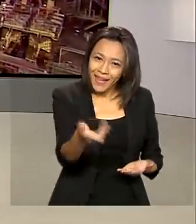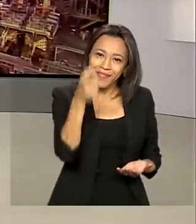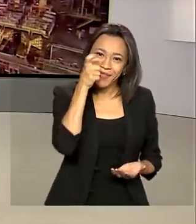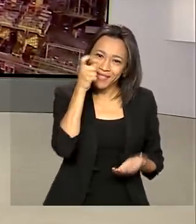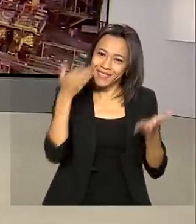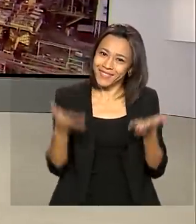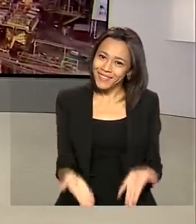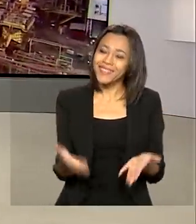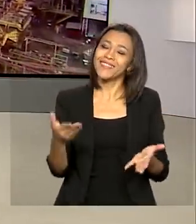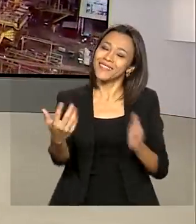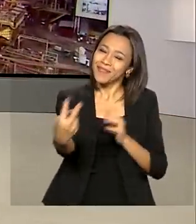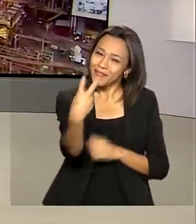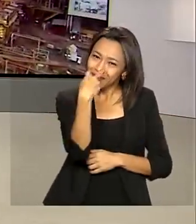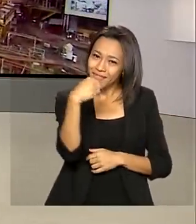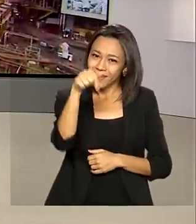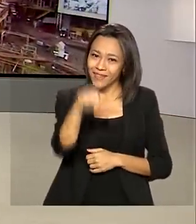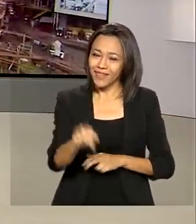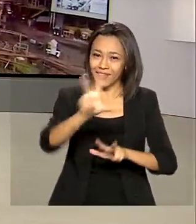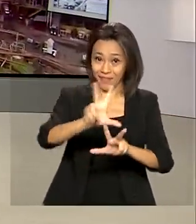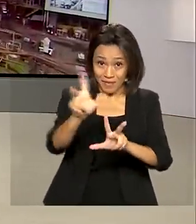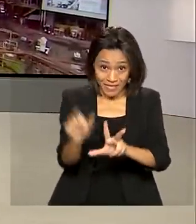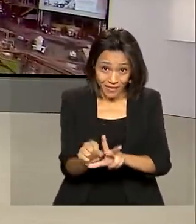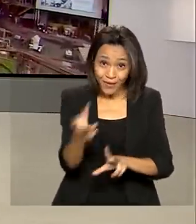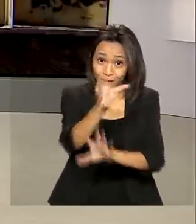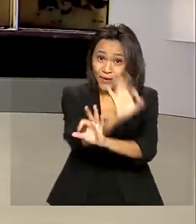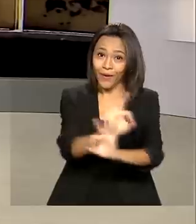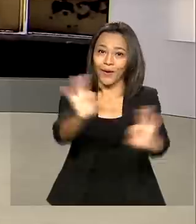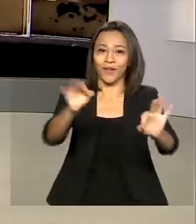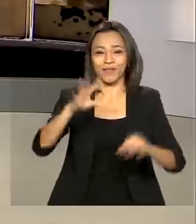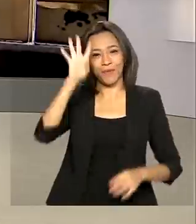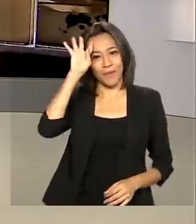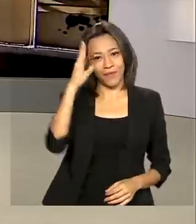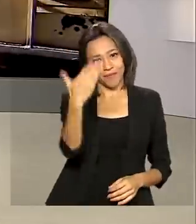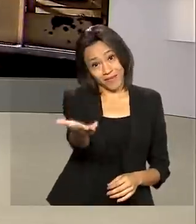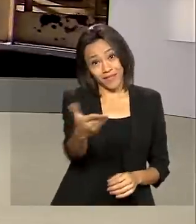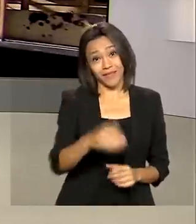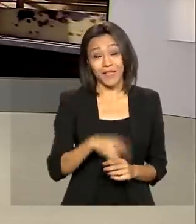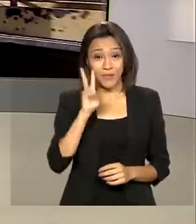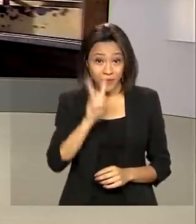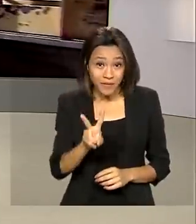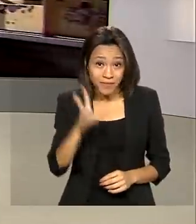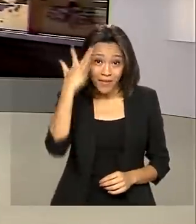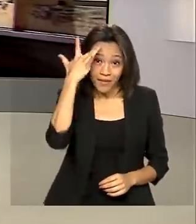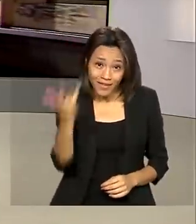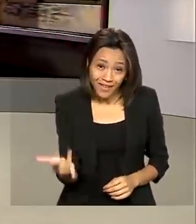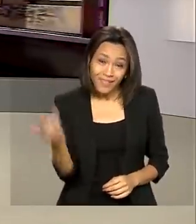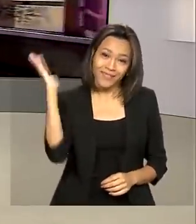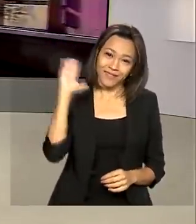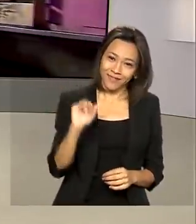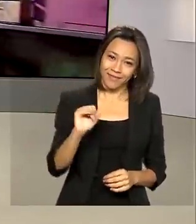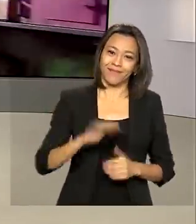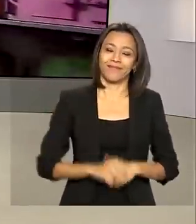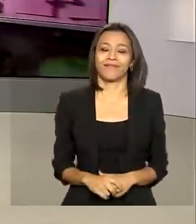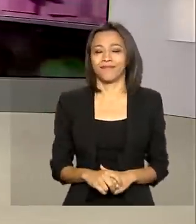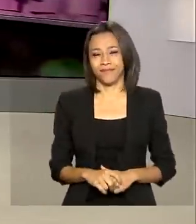audiência, pela sua companhia aqui na TV Brasil. Uma ótima quarta-feira para você. Nos vemos amanhã. Até lá.